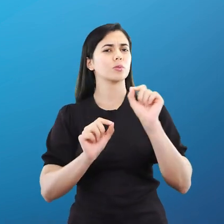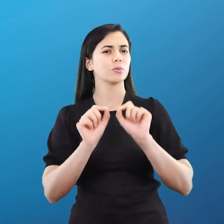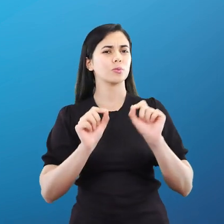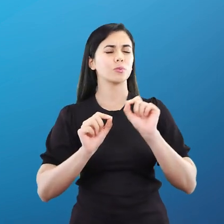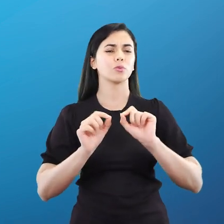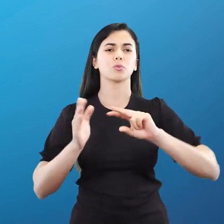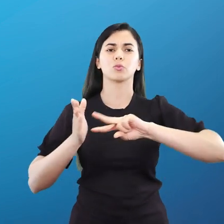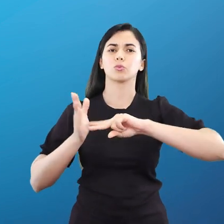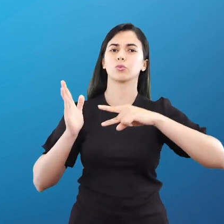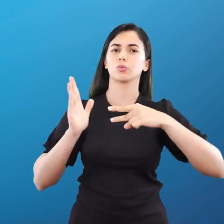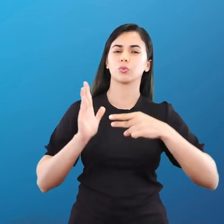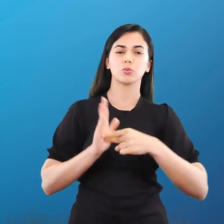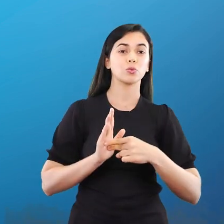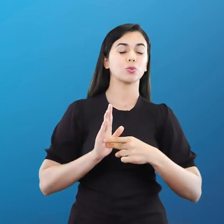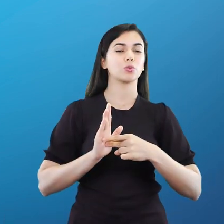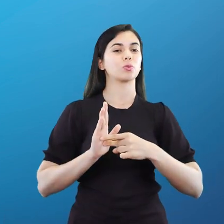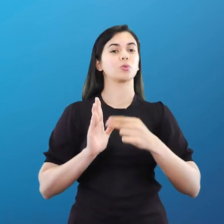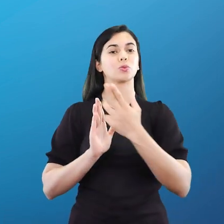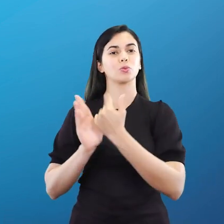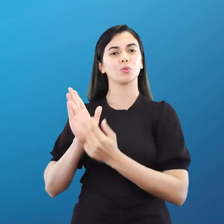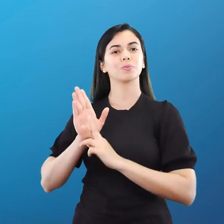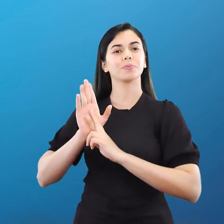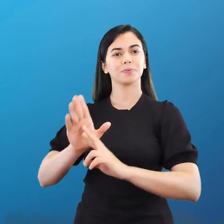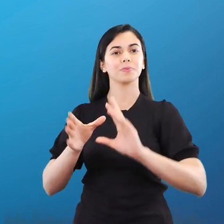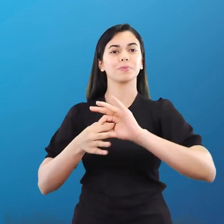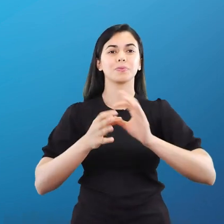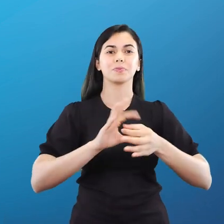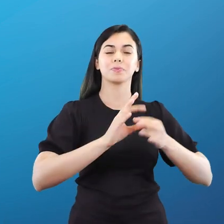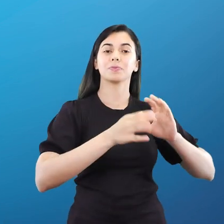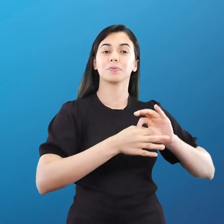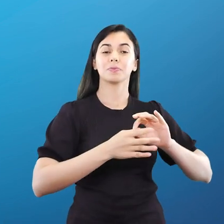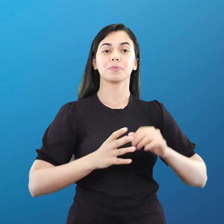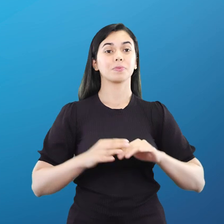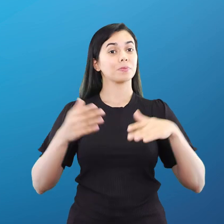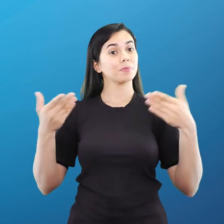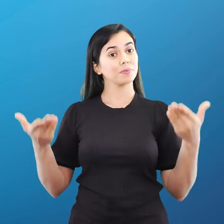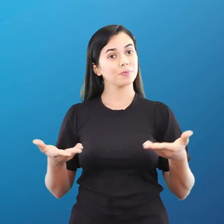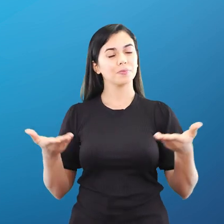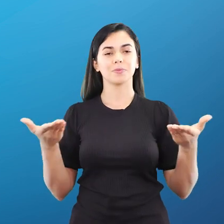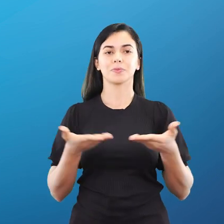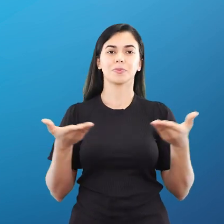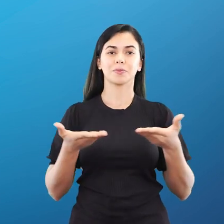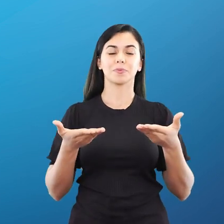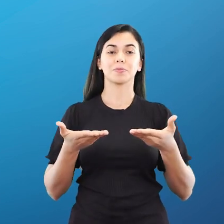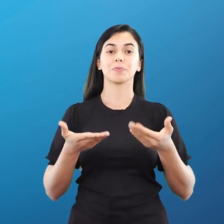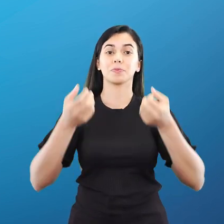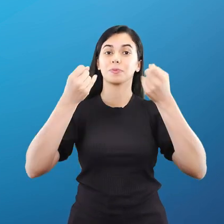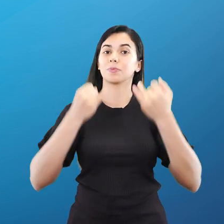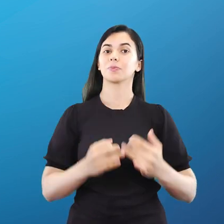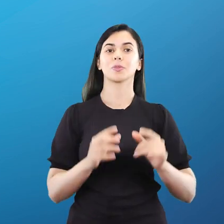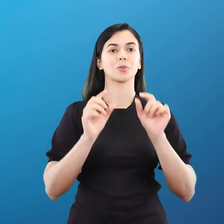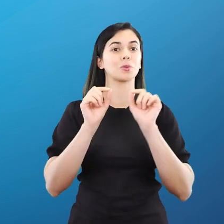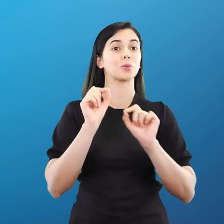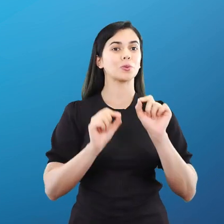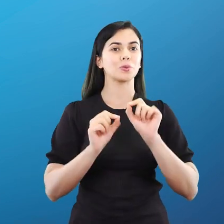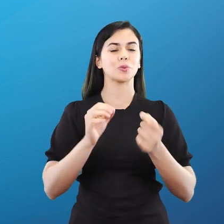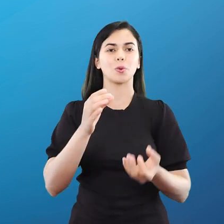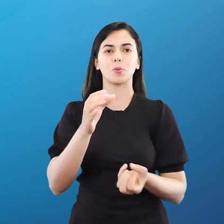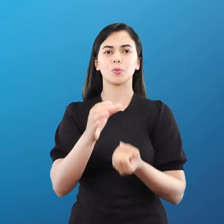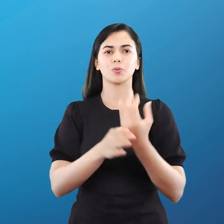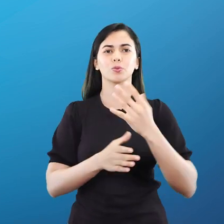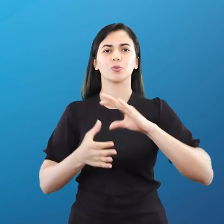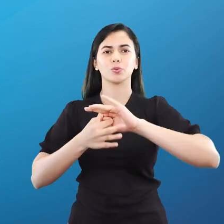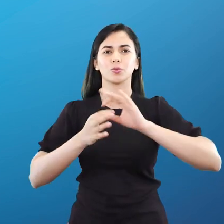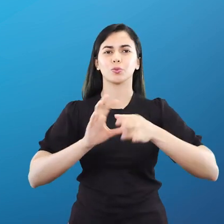o significado desses mascotes. Então, sem mais delongas, vamos falar agora sobre as origens